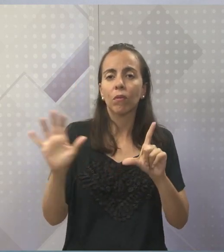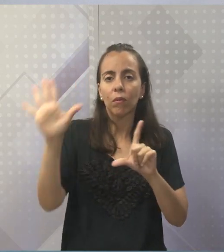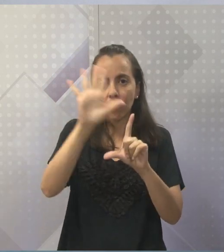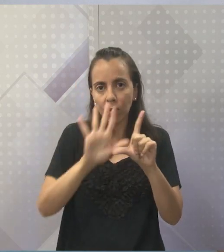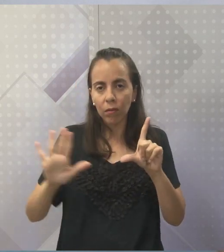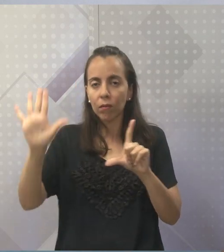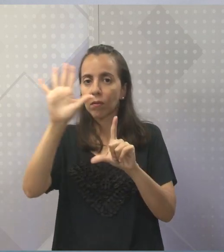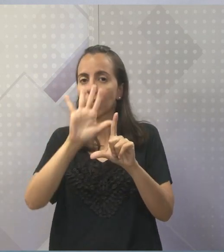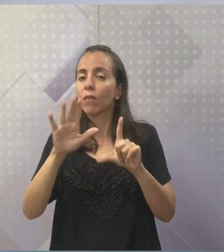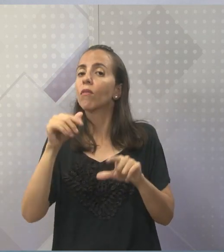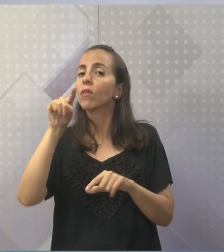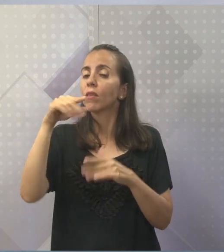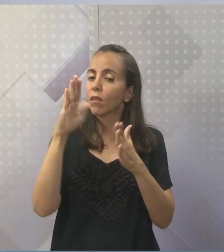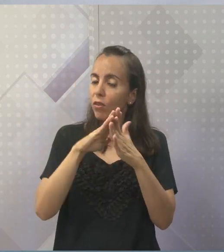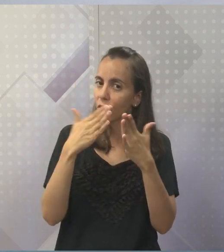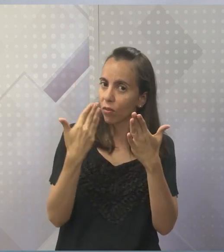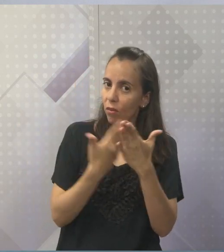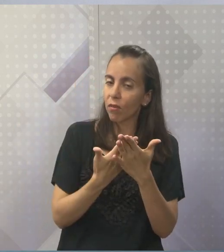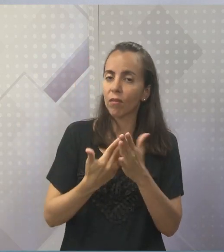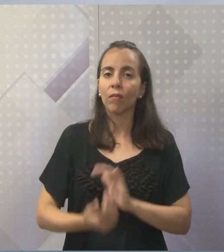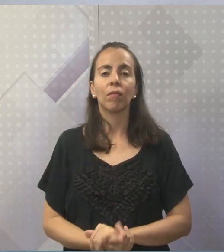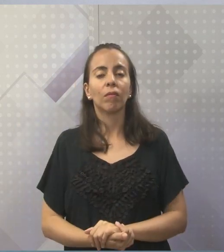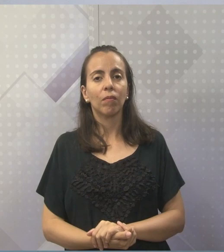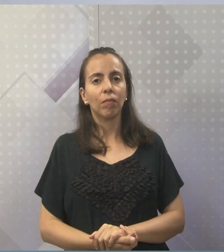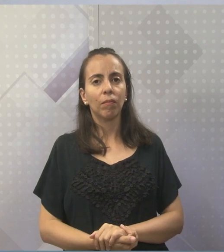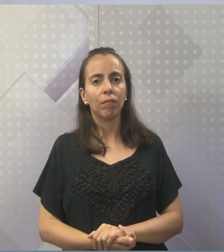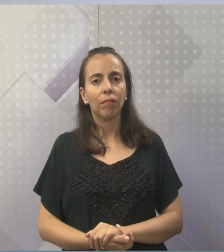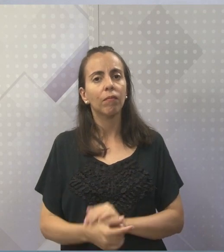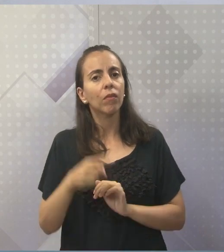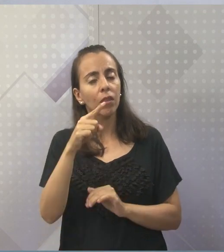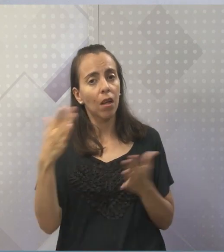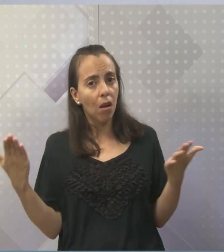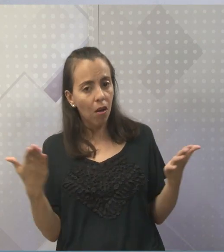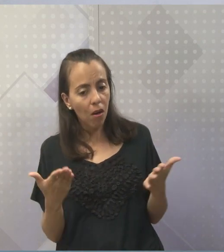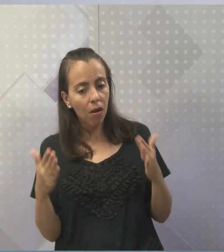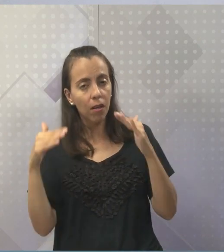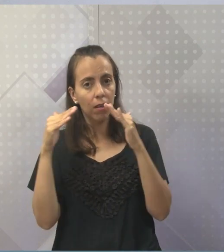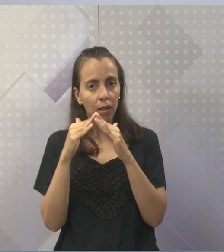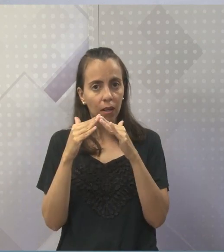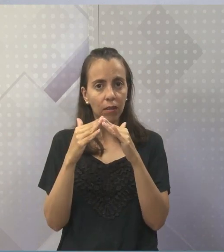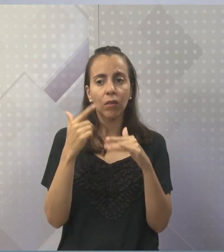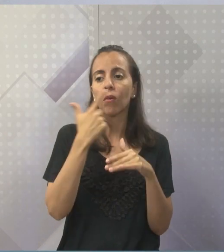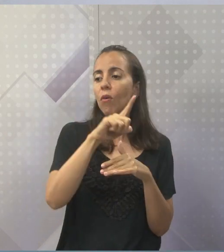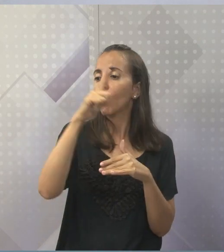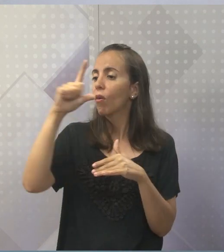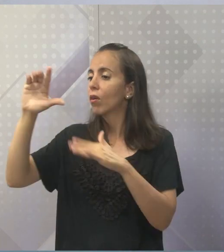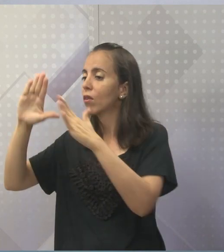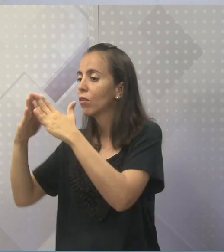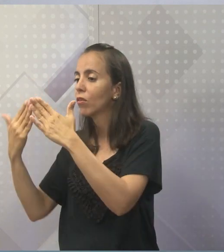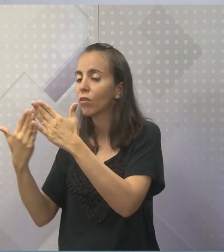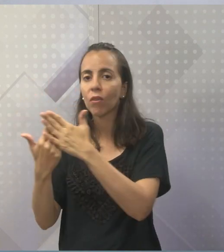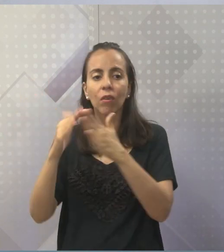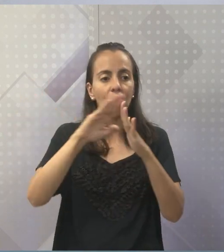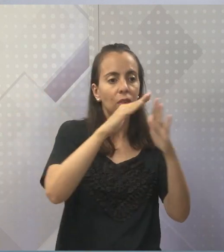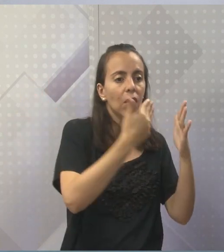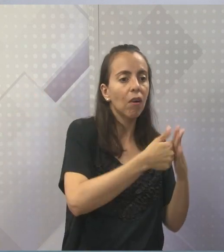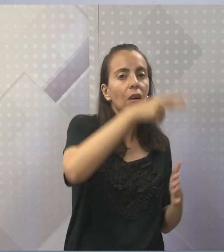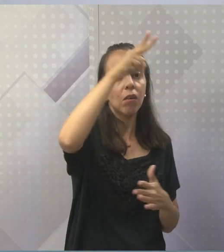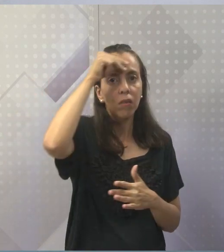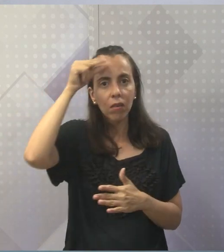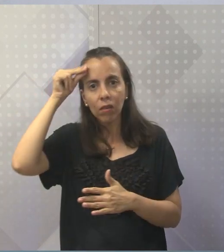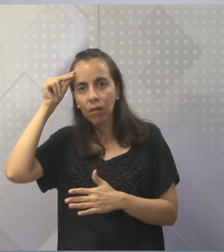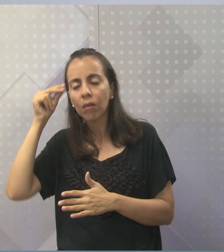Castro Alves. E você que está em casa e que é de outra escola municipal, você pode